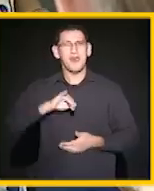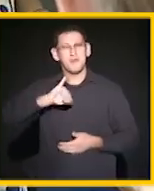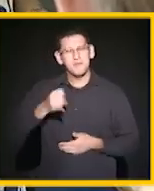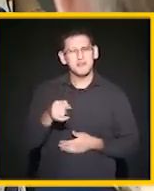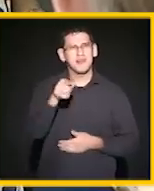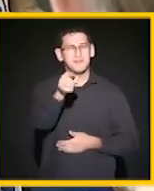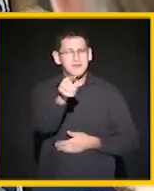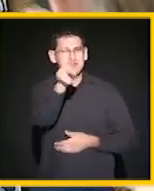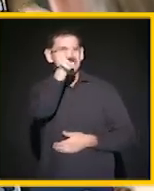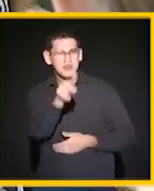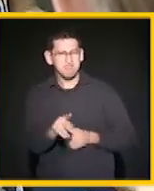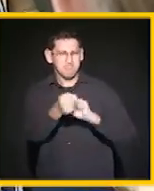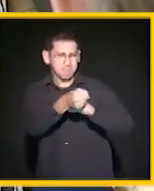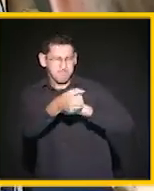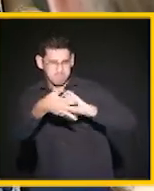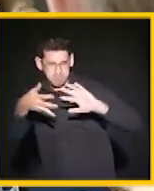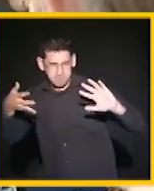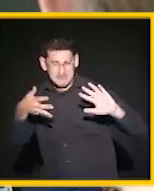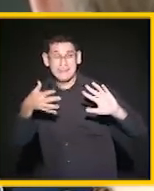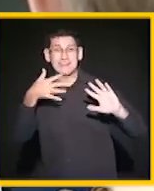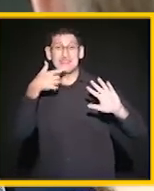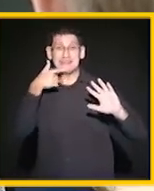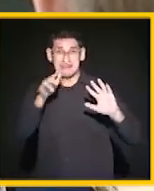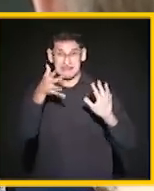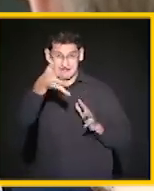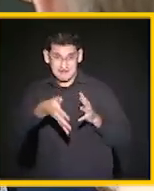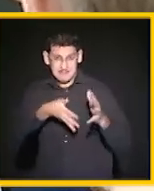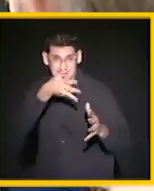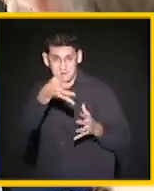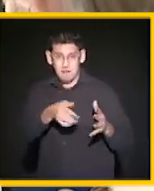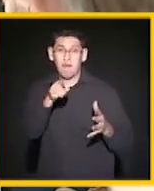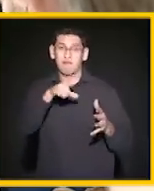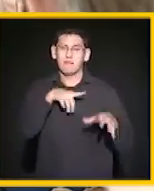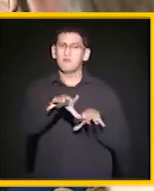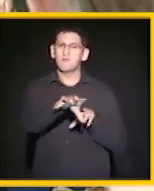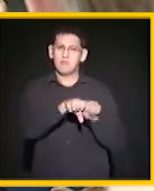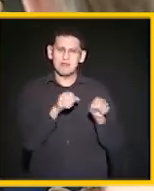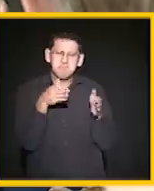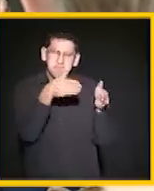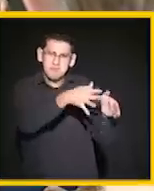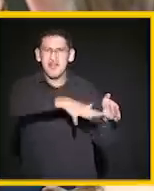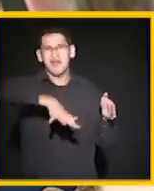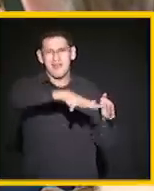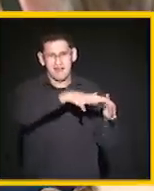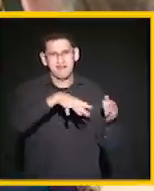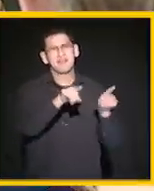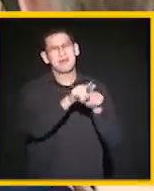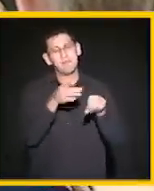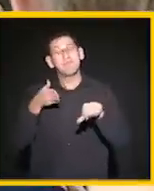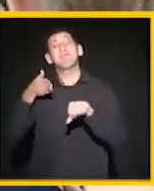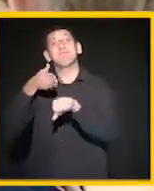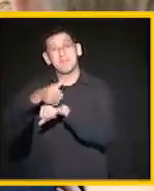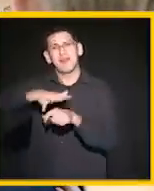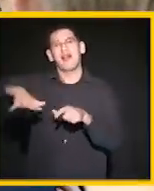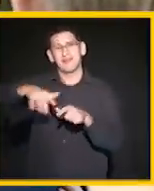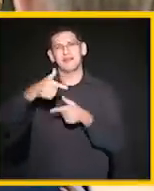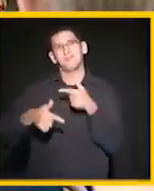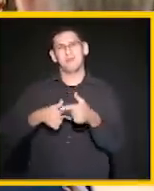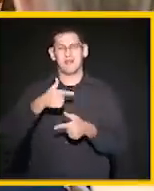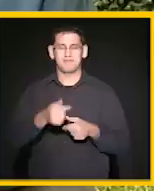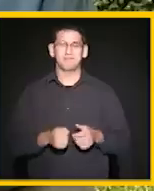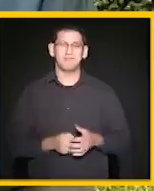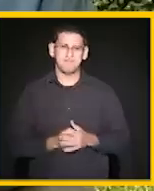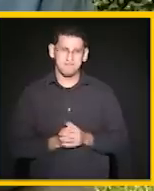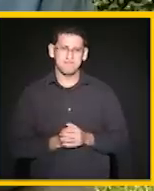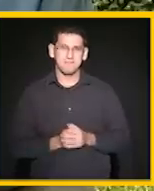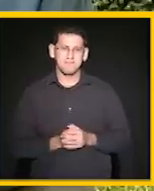oportunidade para pessoas fluentes em Libras obterem esta formação específica e ingressarem no mercado de trabalho.